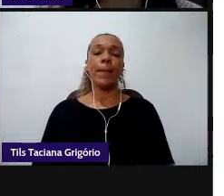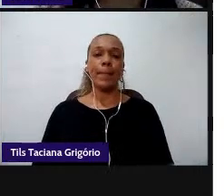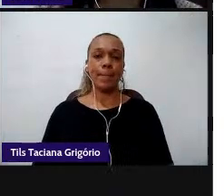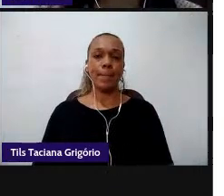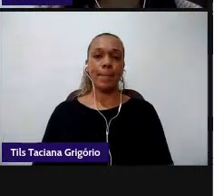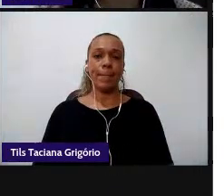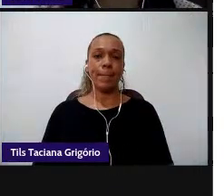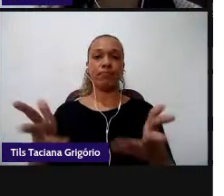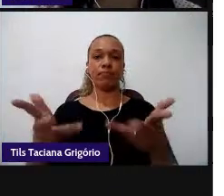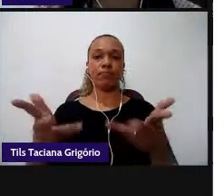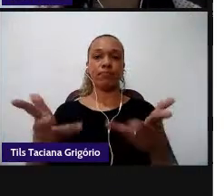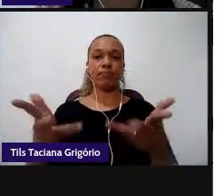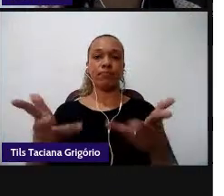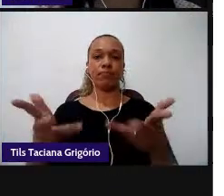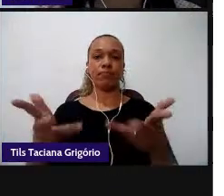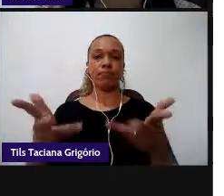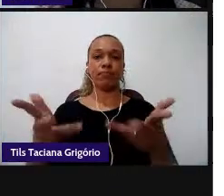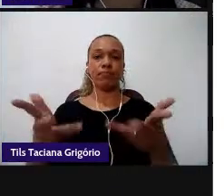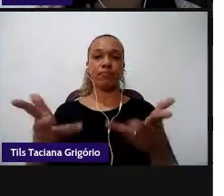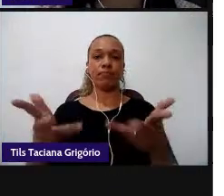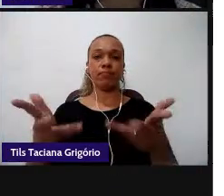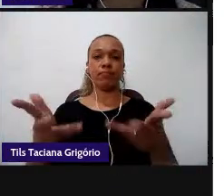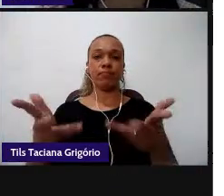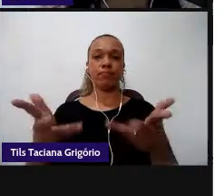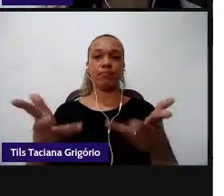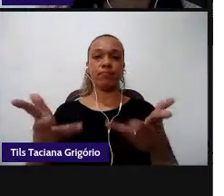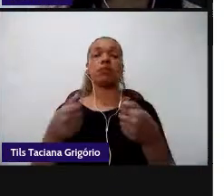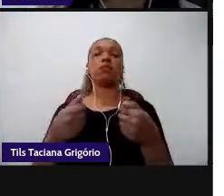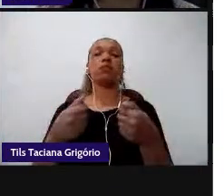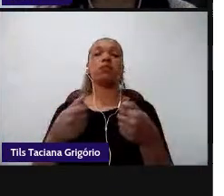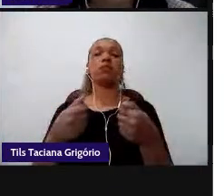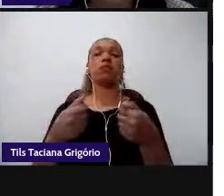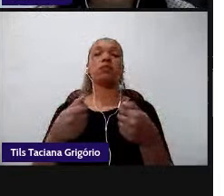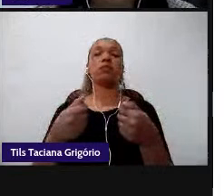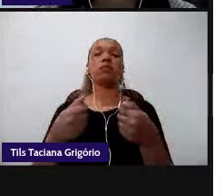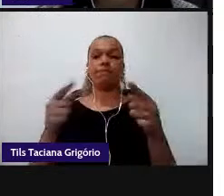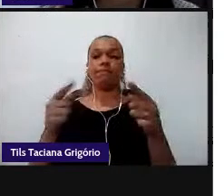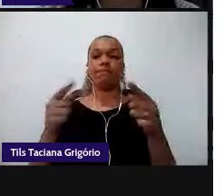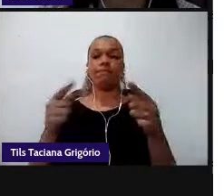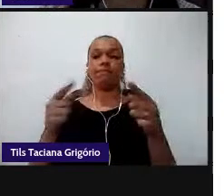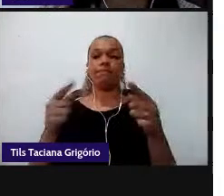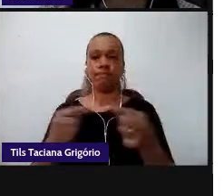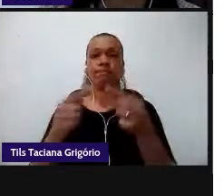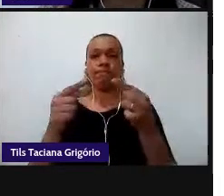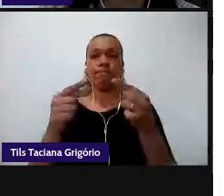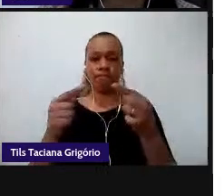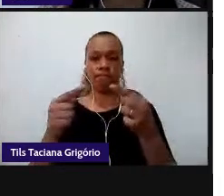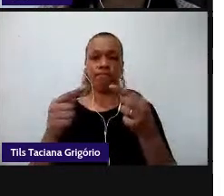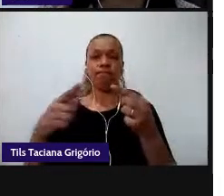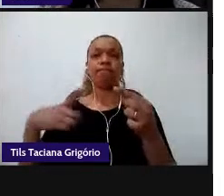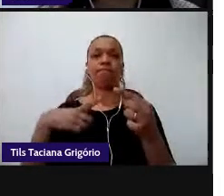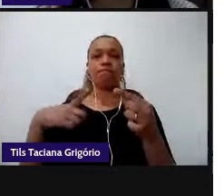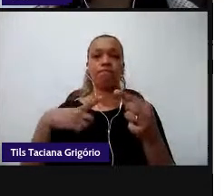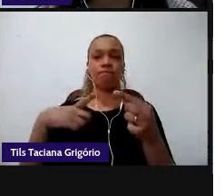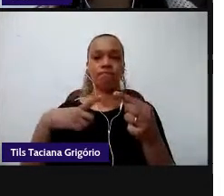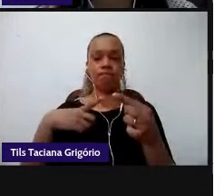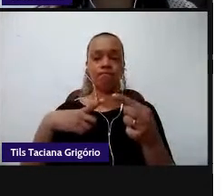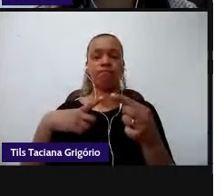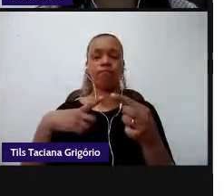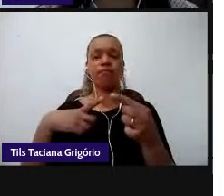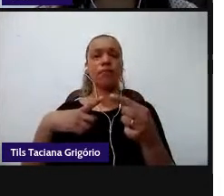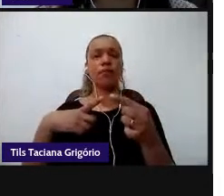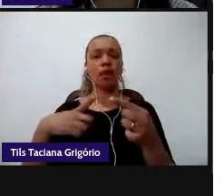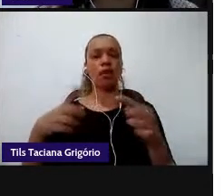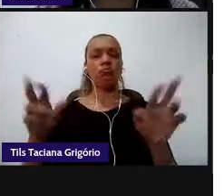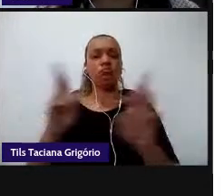ela está localizada na competência 3 e competência 6 então ela tem relação tanto com a competência 3 quanto